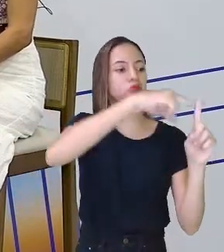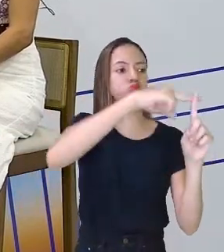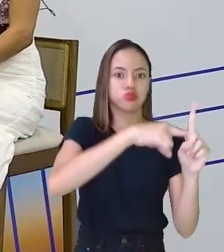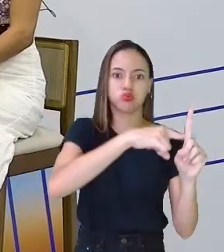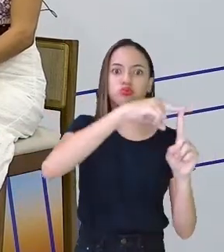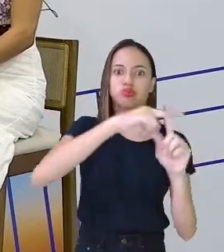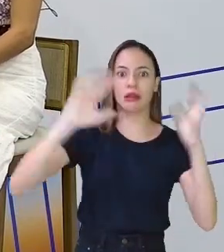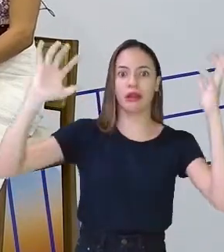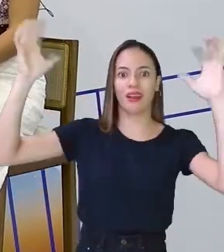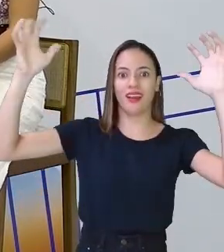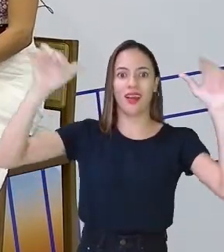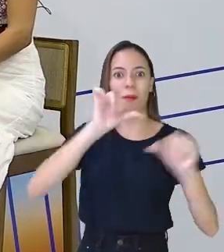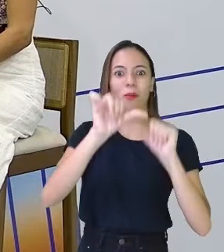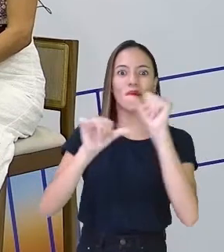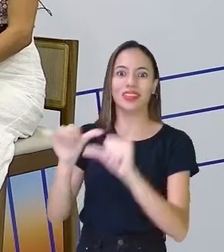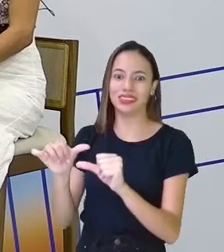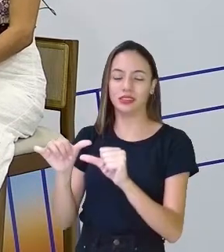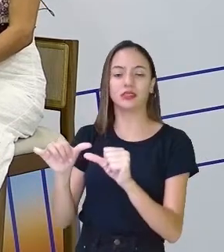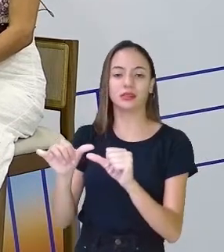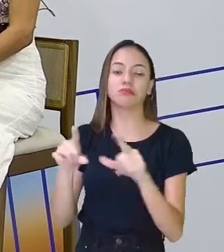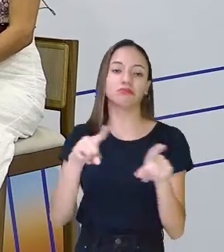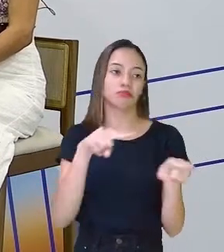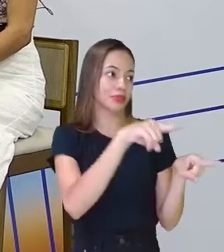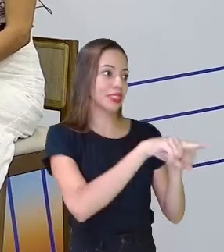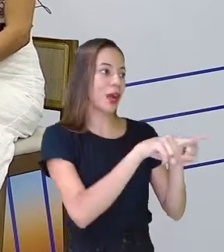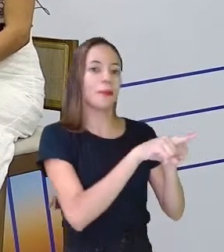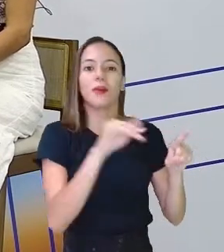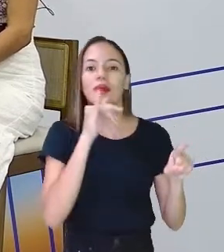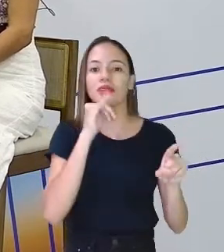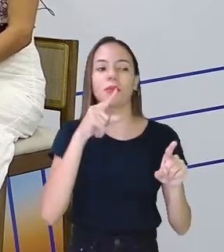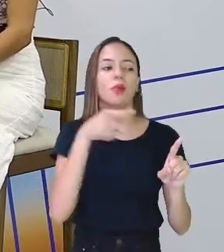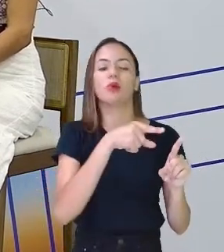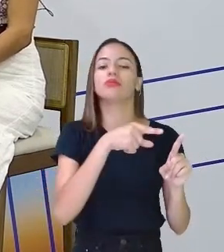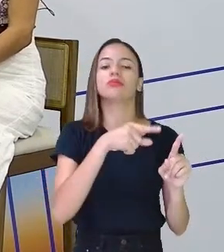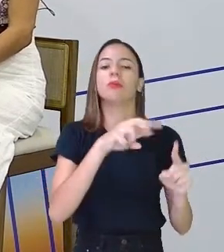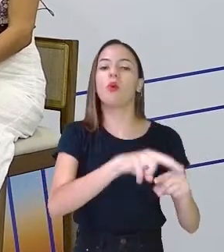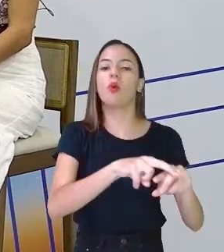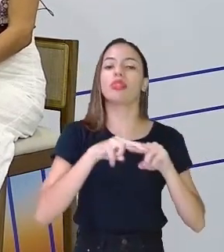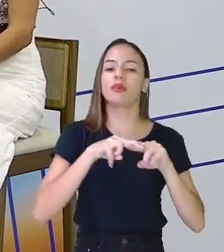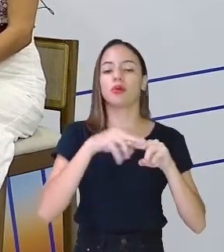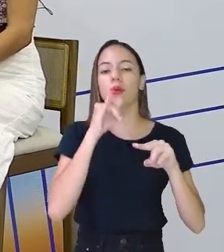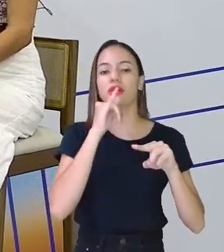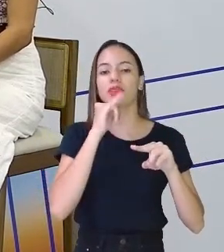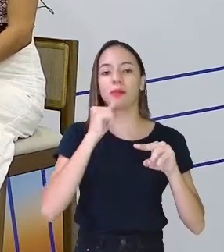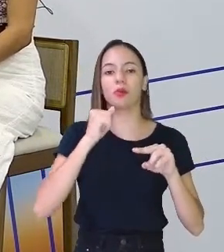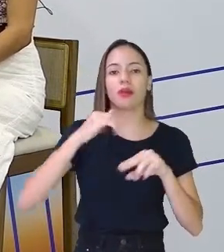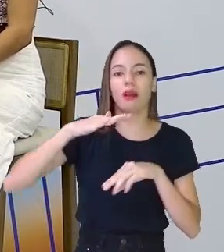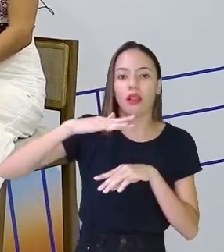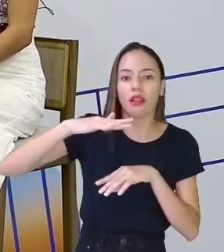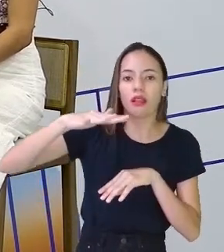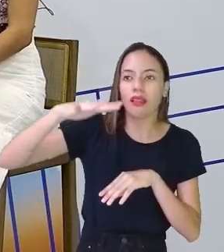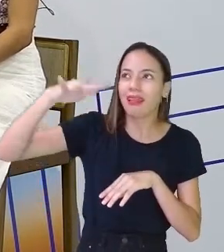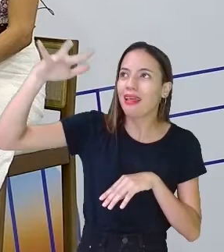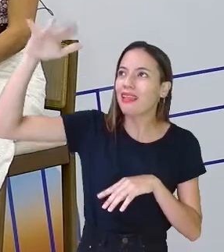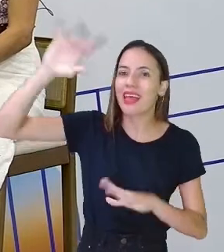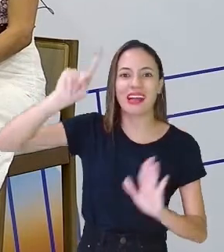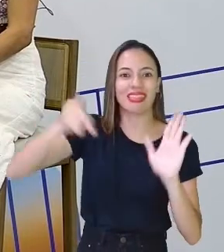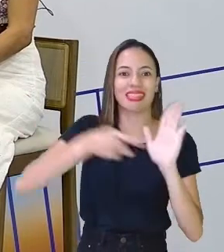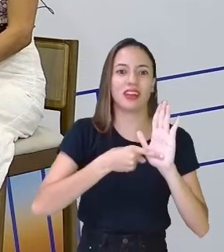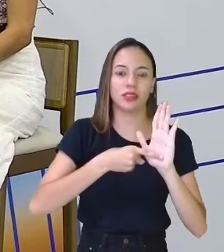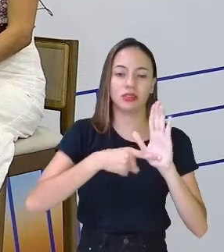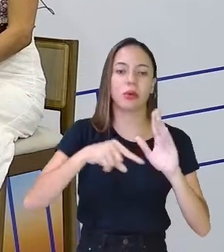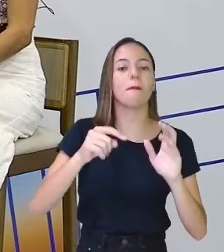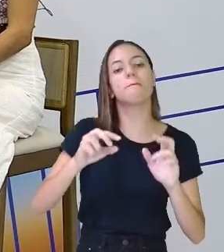Desmatamento também de floresta. São provocadas pelo desmatamento e pela emissão de gases poluentes, principalmente das